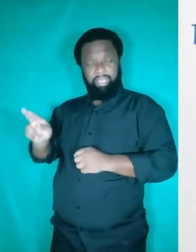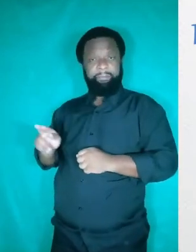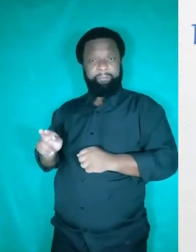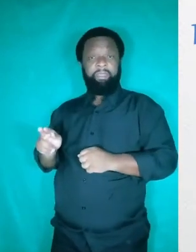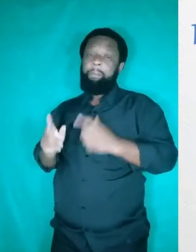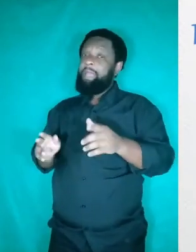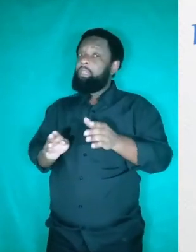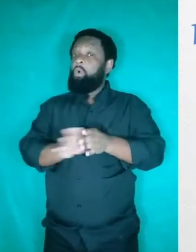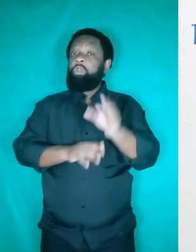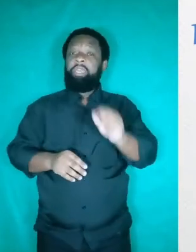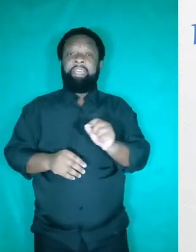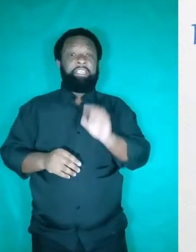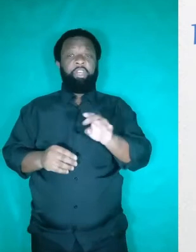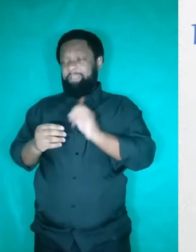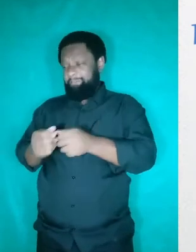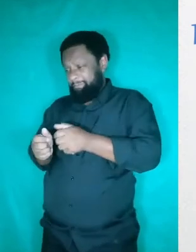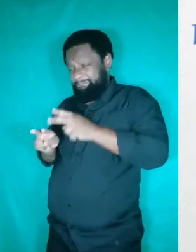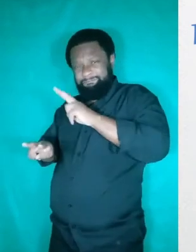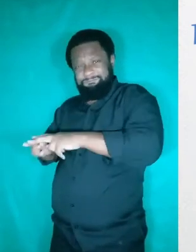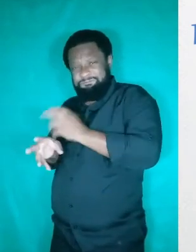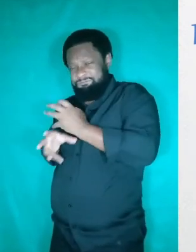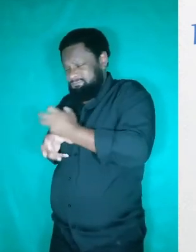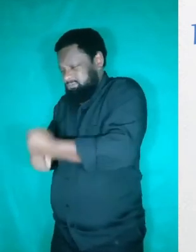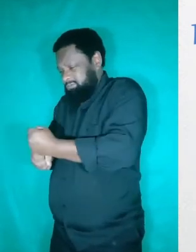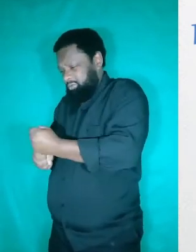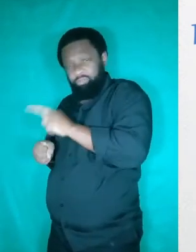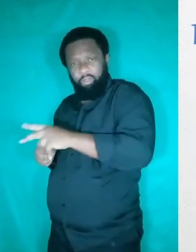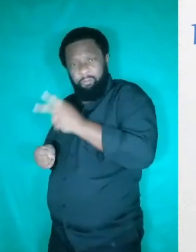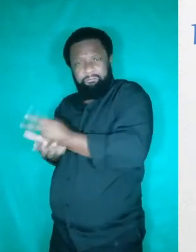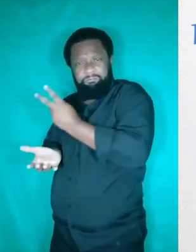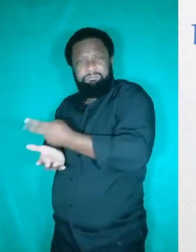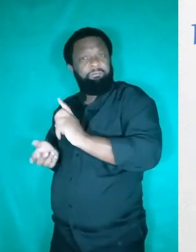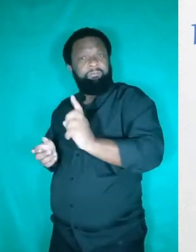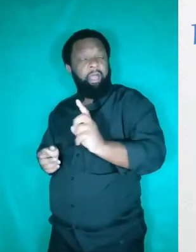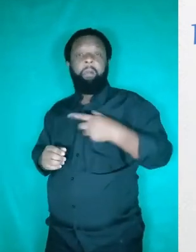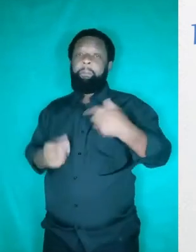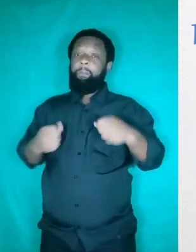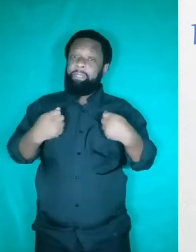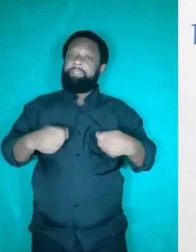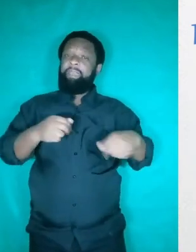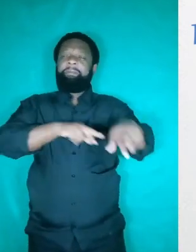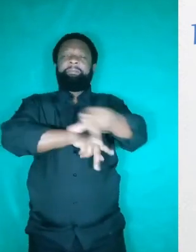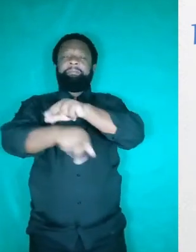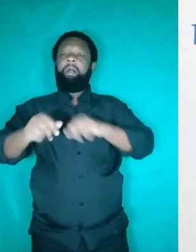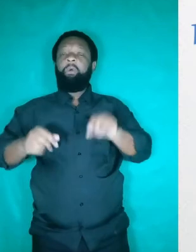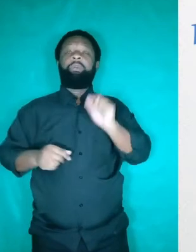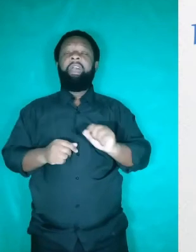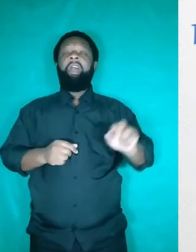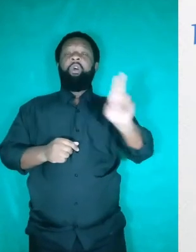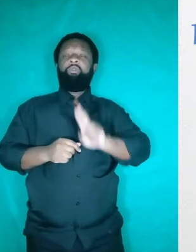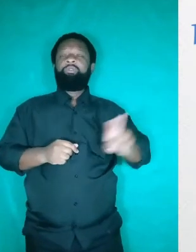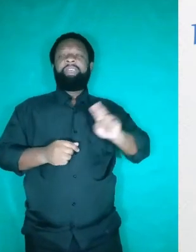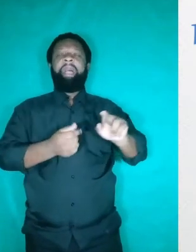minha dica é para você não ficar preso a essas formas. E uma das maneiras para a gente diversificar é recorrendo, sim, a outras